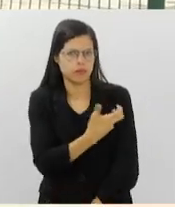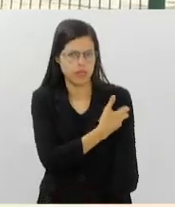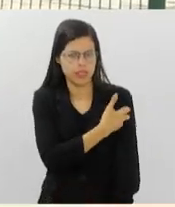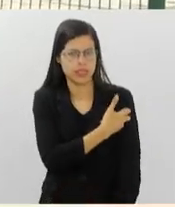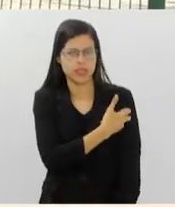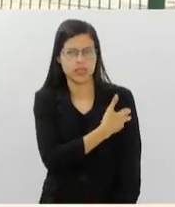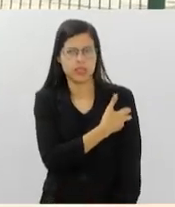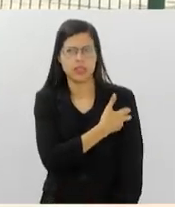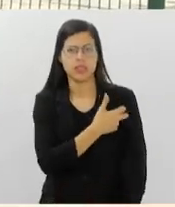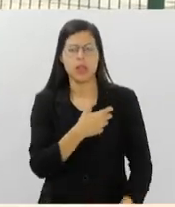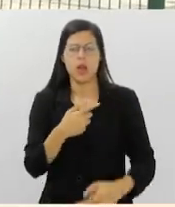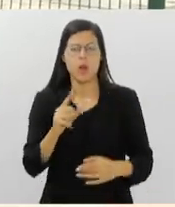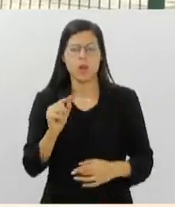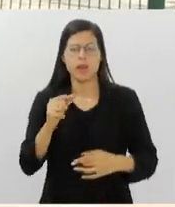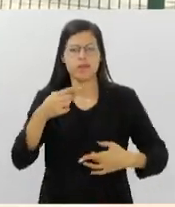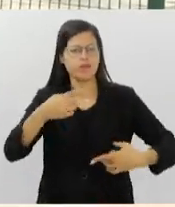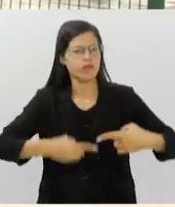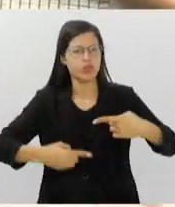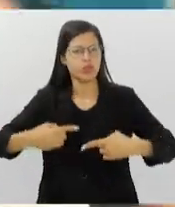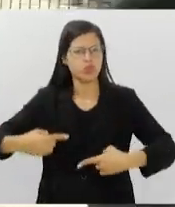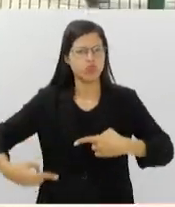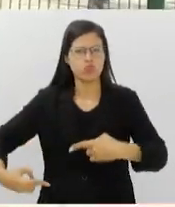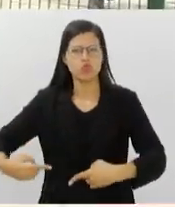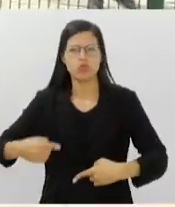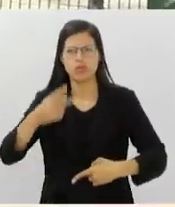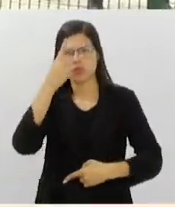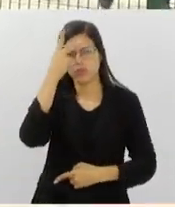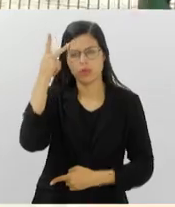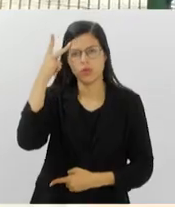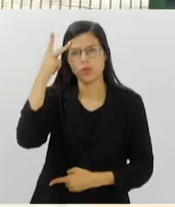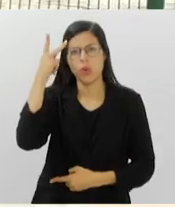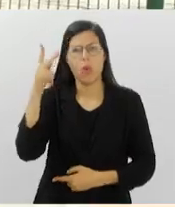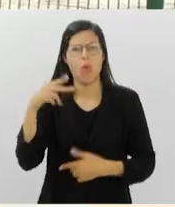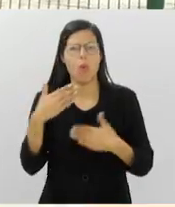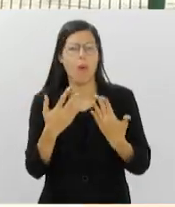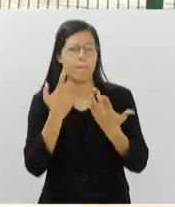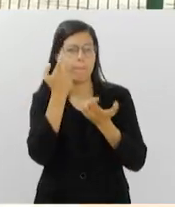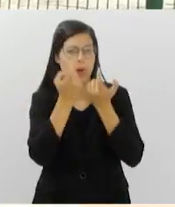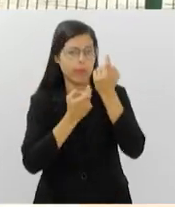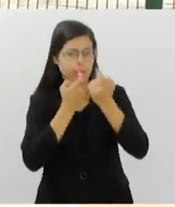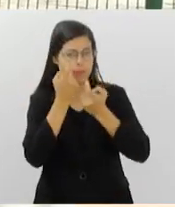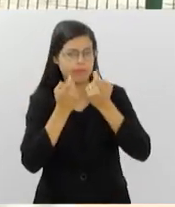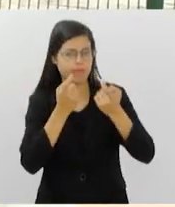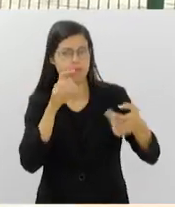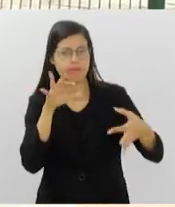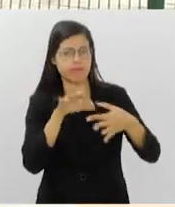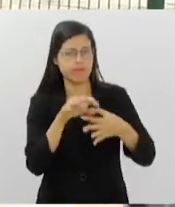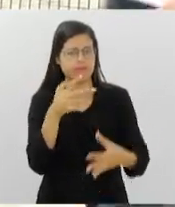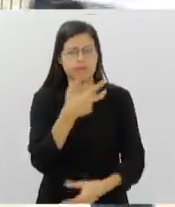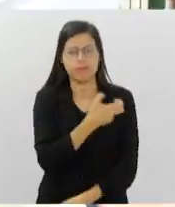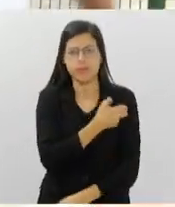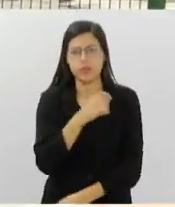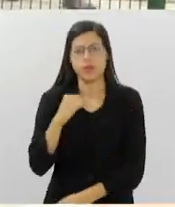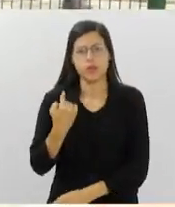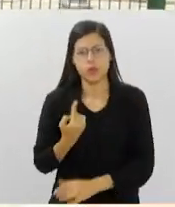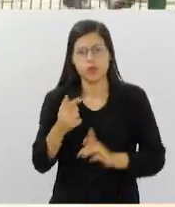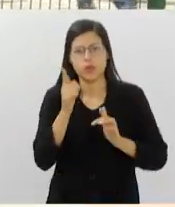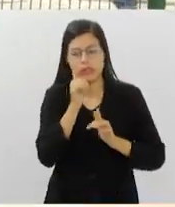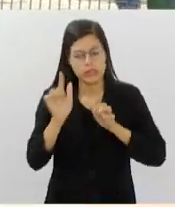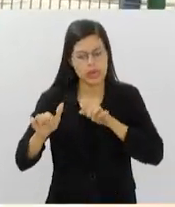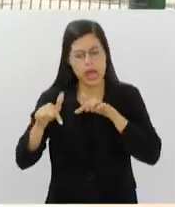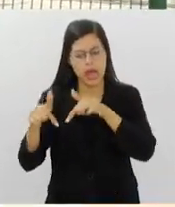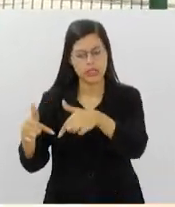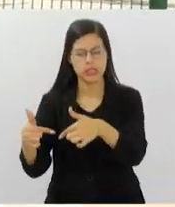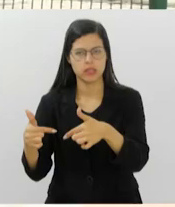discutido por eles, quais têm sido as suas preocupações sobre a vacina para que a gente possa agir diretamente com essa